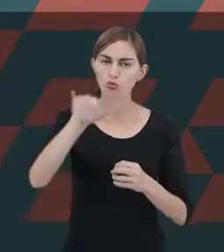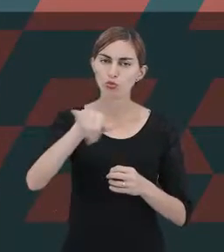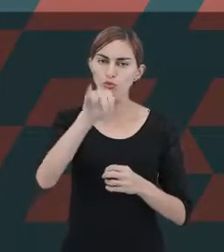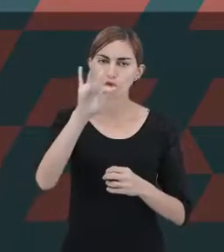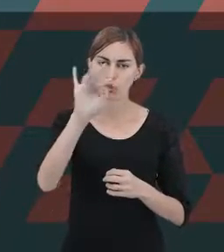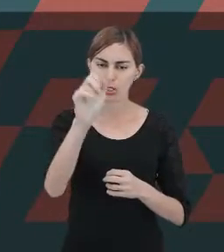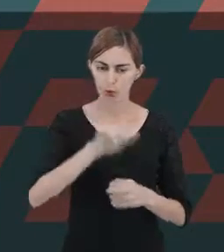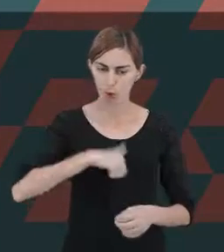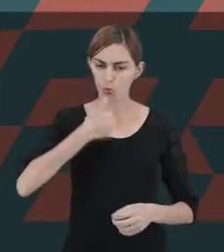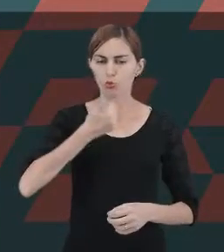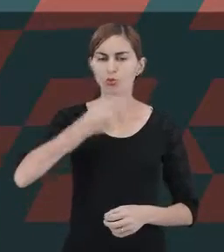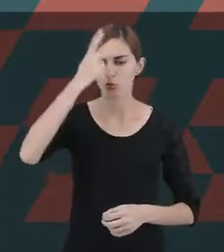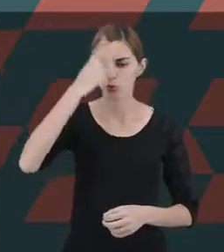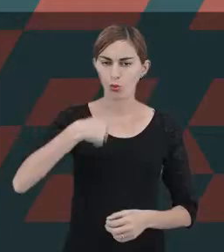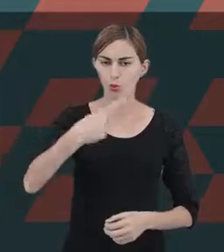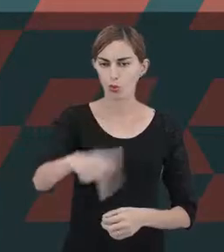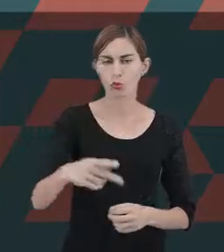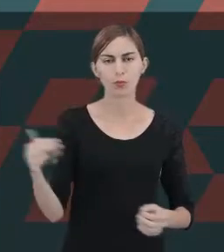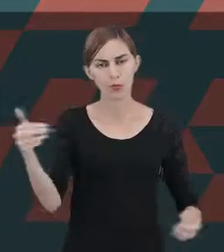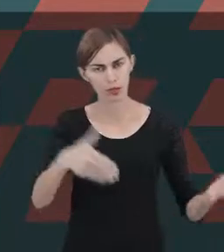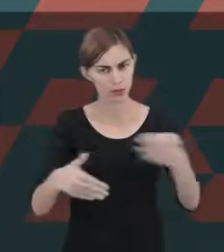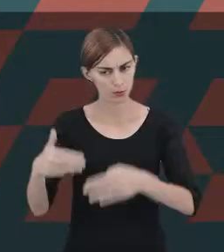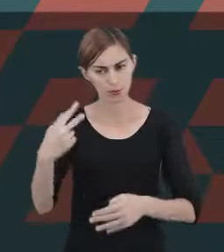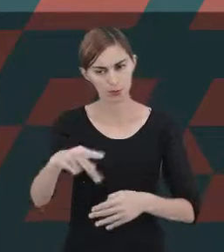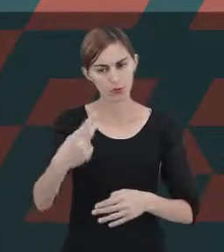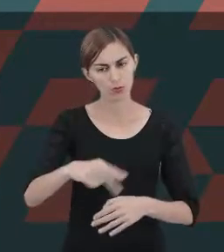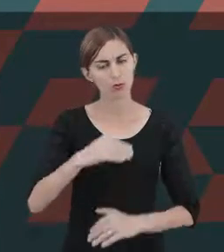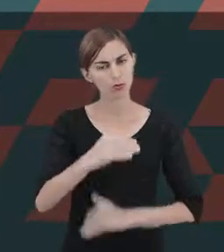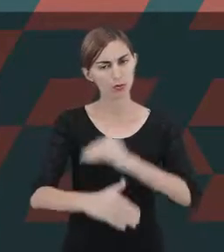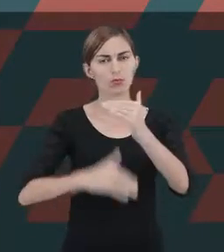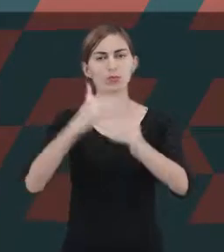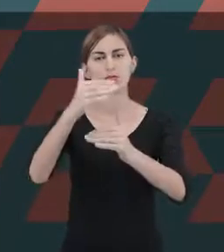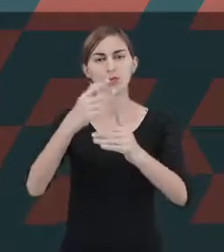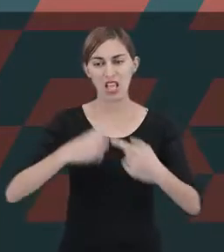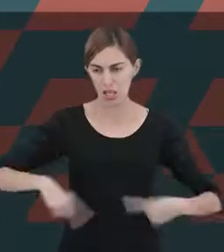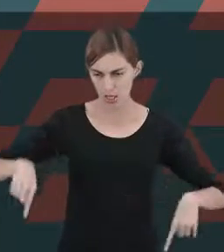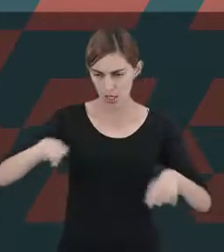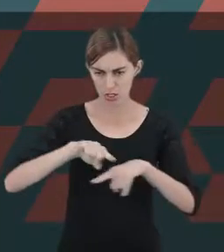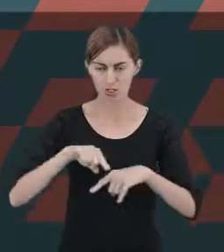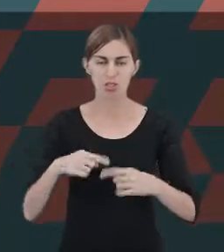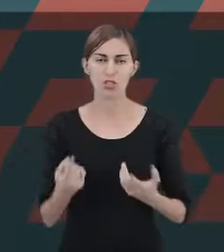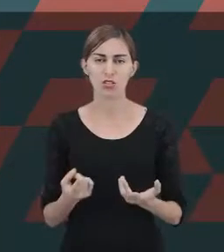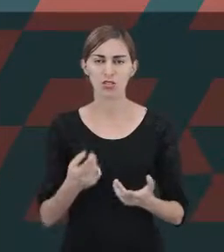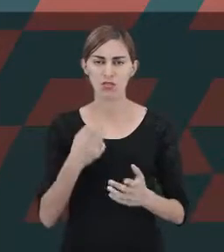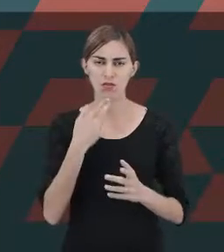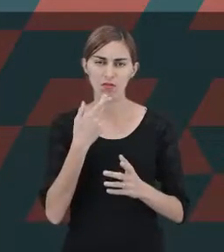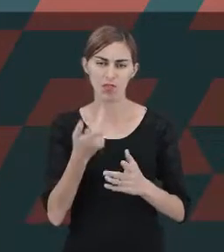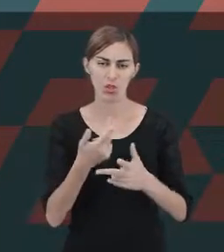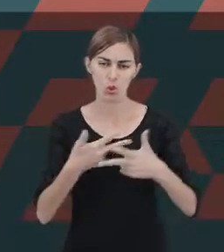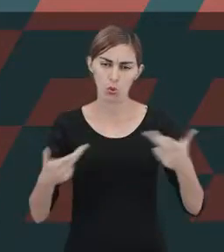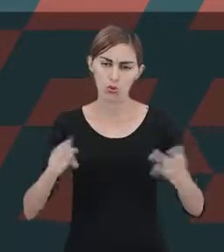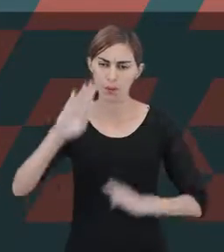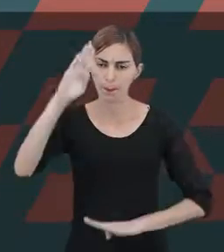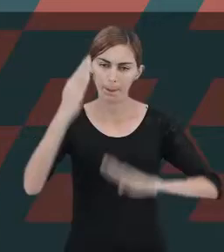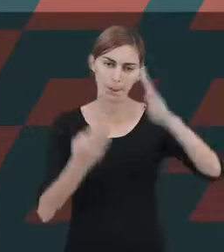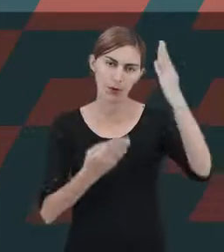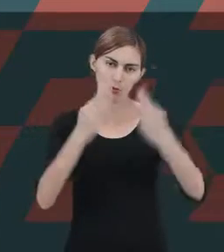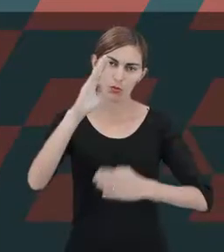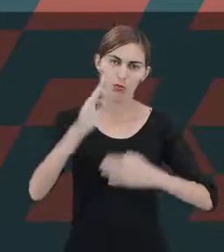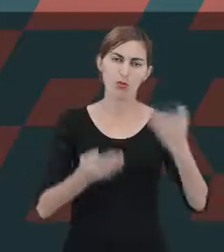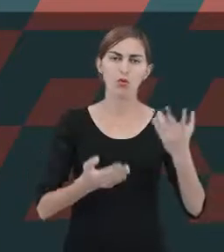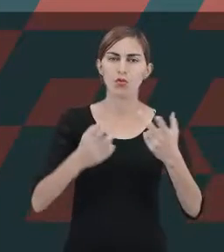participante ao seu próprio desenvolvimento. A gente não vai isentar aqui os fatores biológicos, fatores